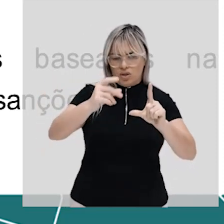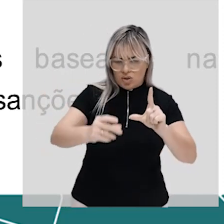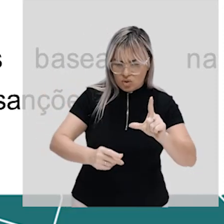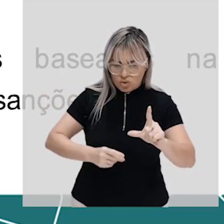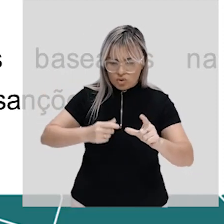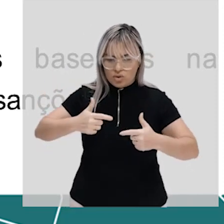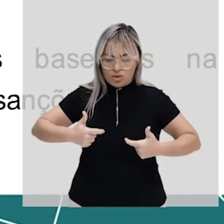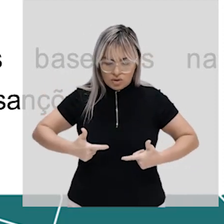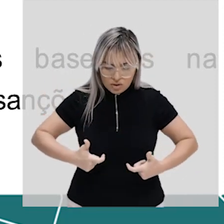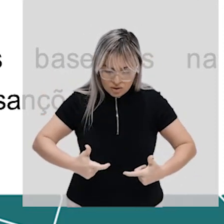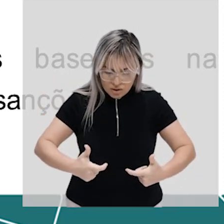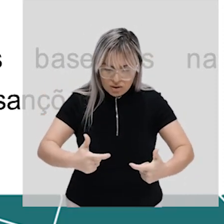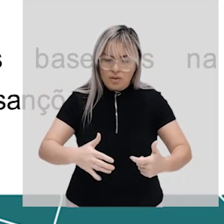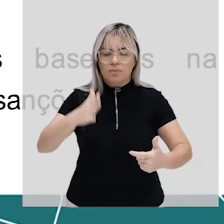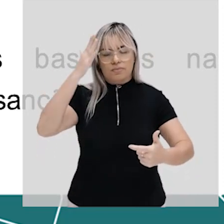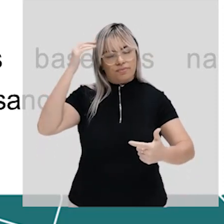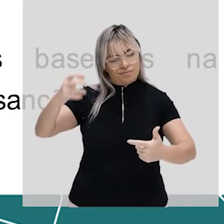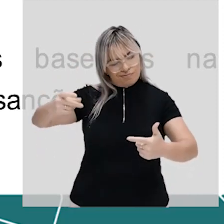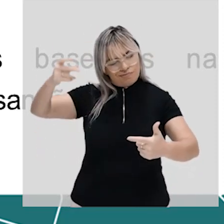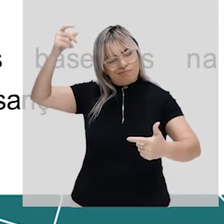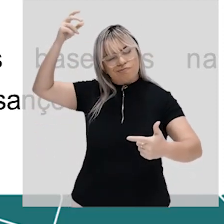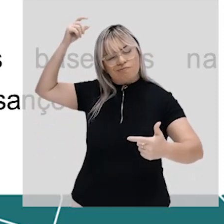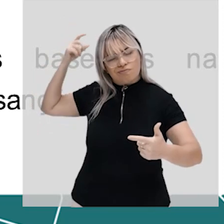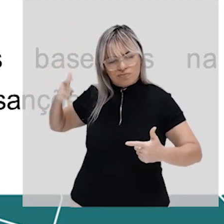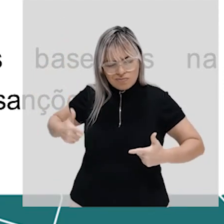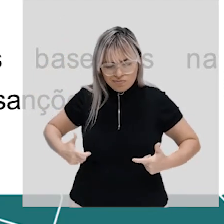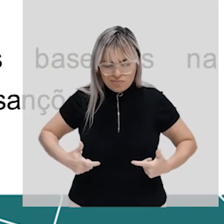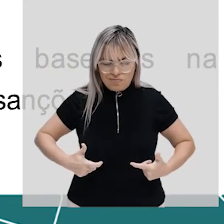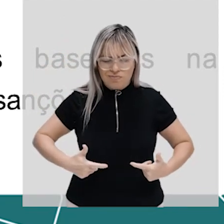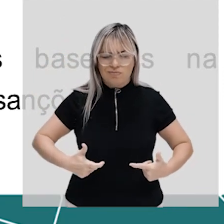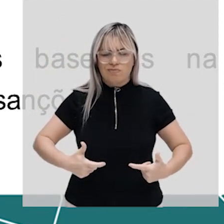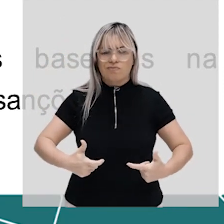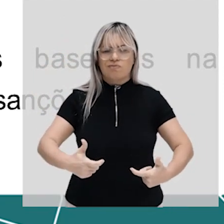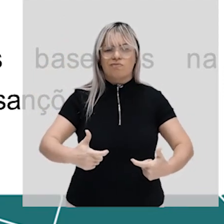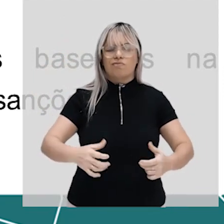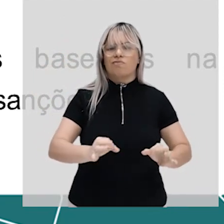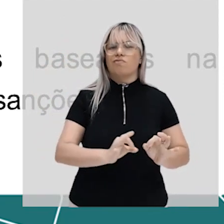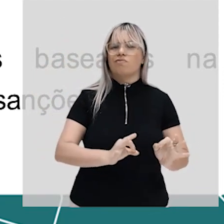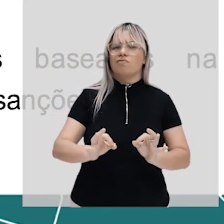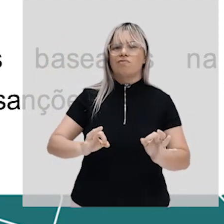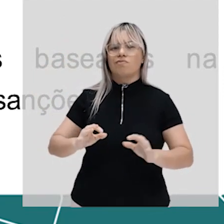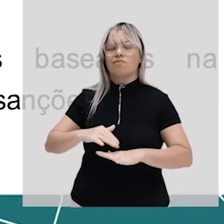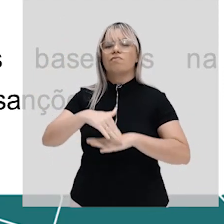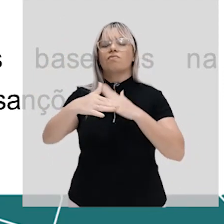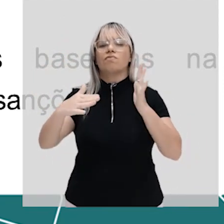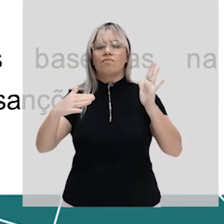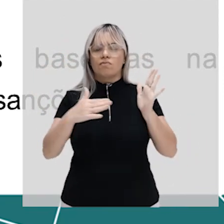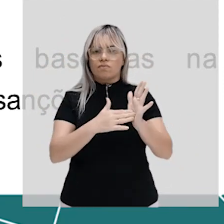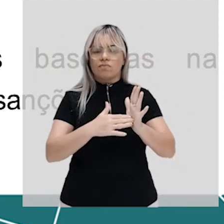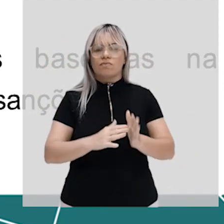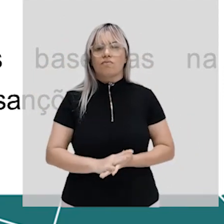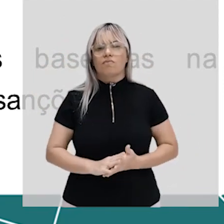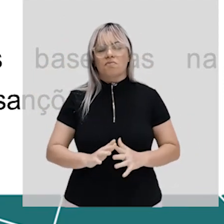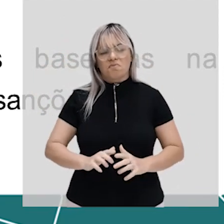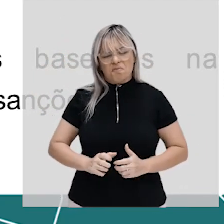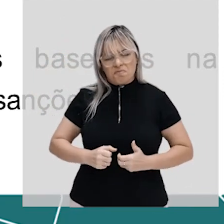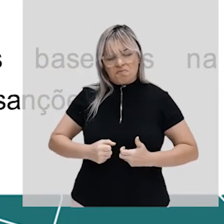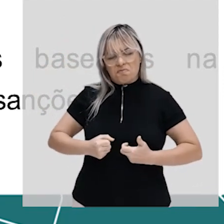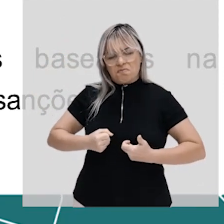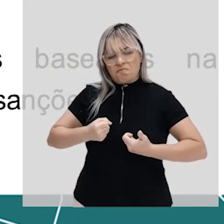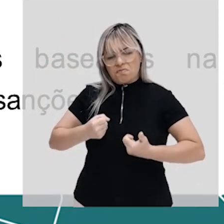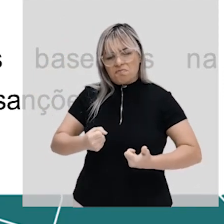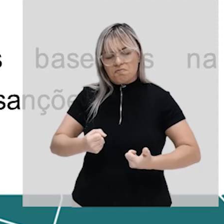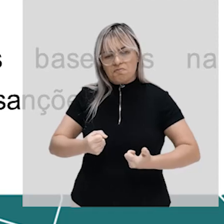conflitos etc então o Estado surge para poder gerenciar isso tudo para poder tentar colocar um pouco de